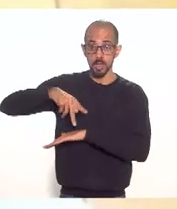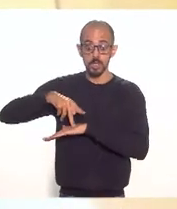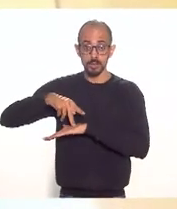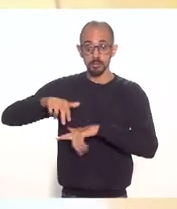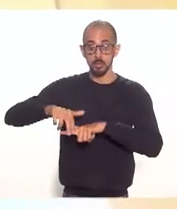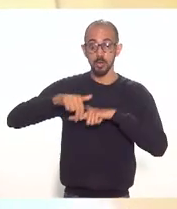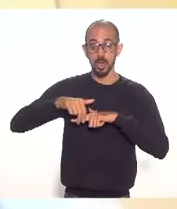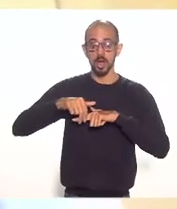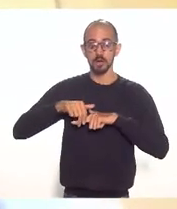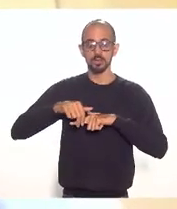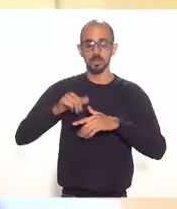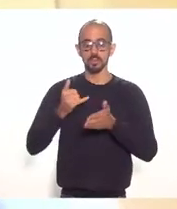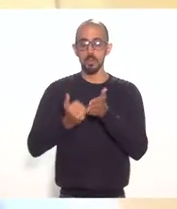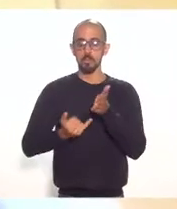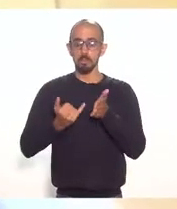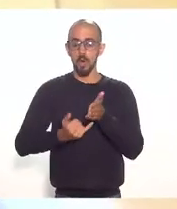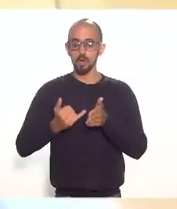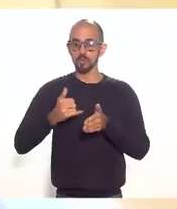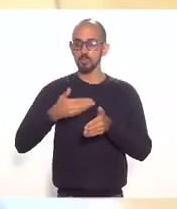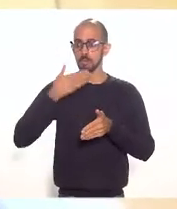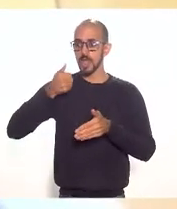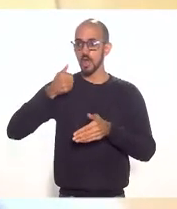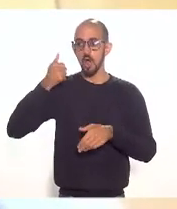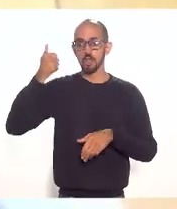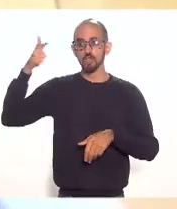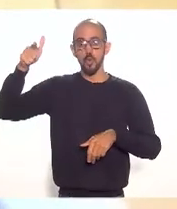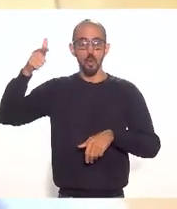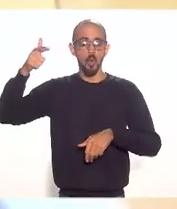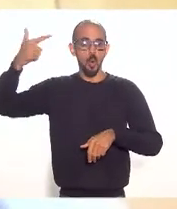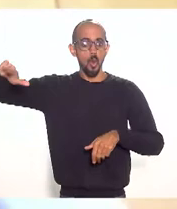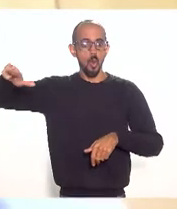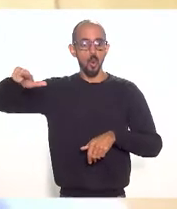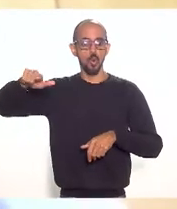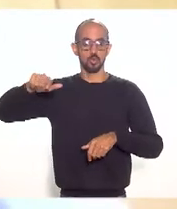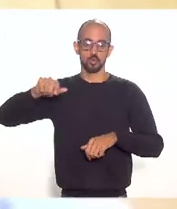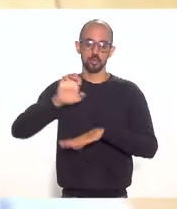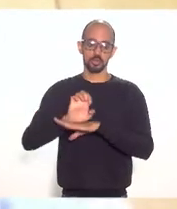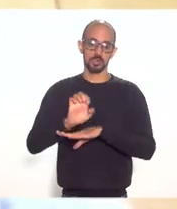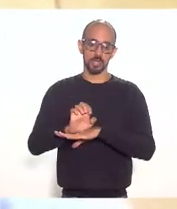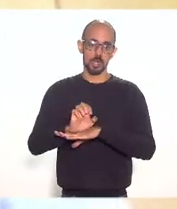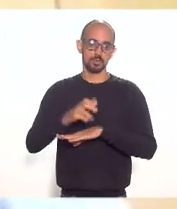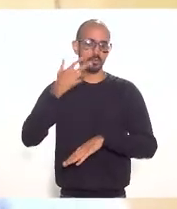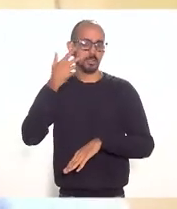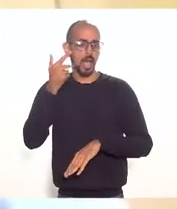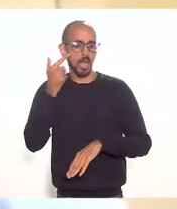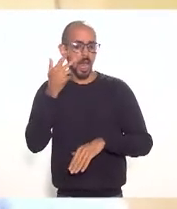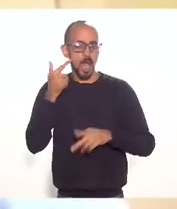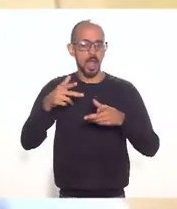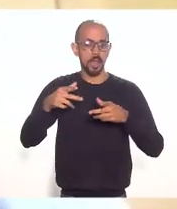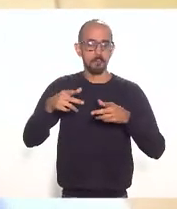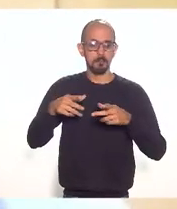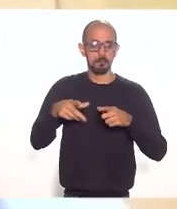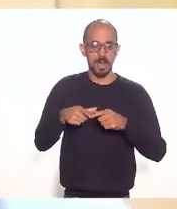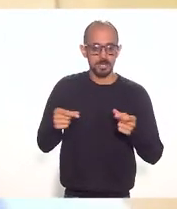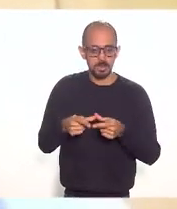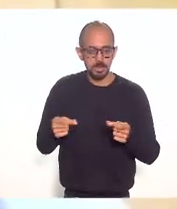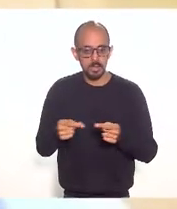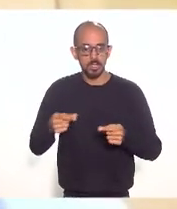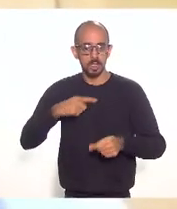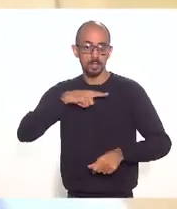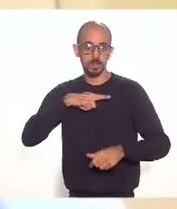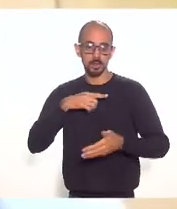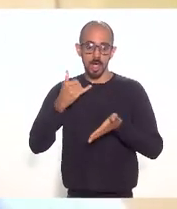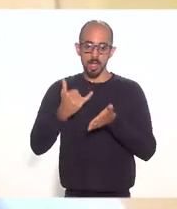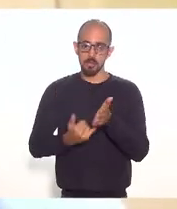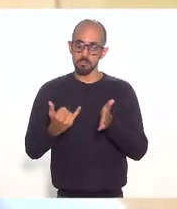favoráveis em outros estados. Se está aqui Brasília, se está o Estado do Ceará, tem, entre outros, que tem condições tributárias